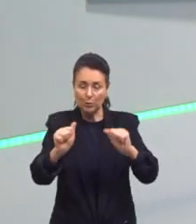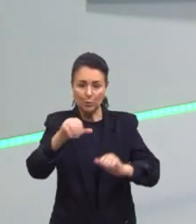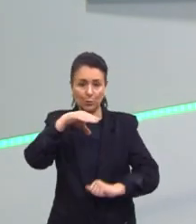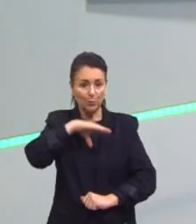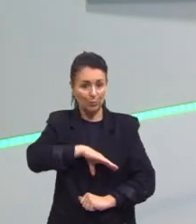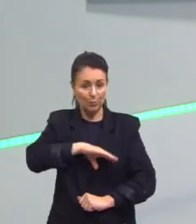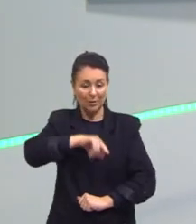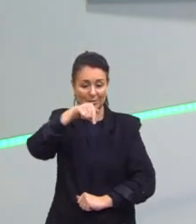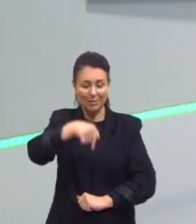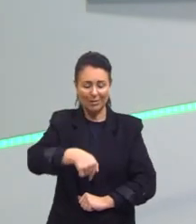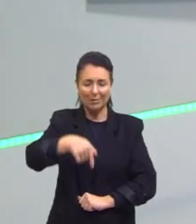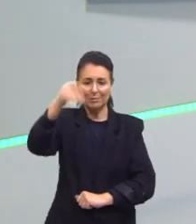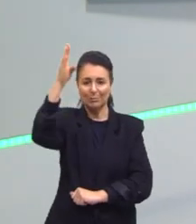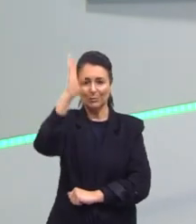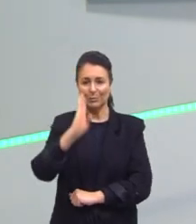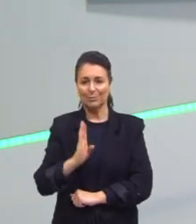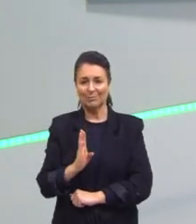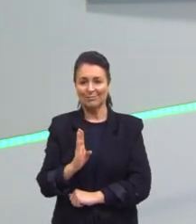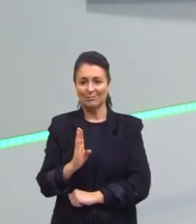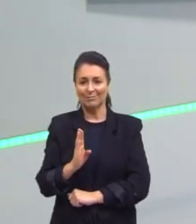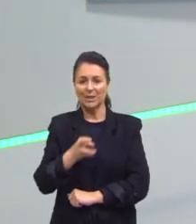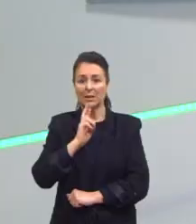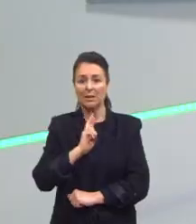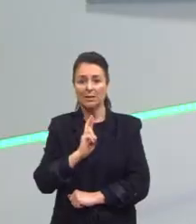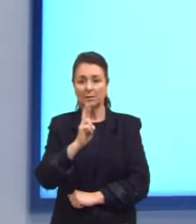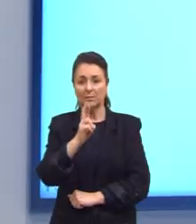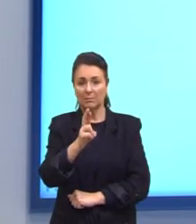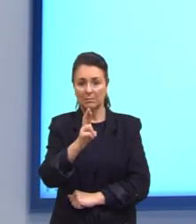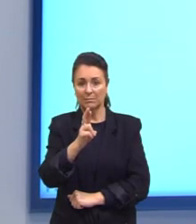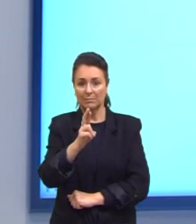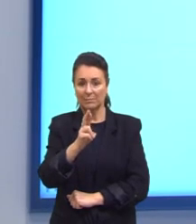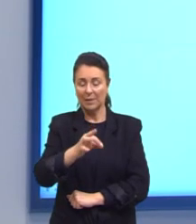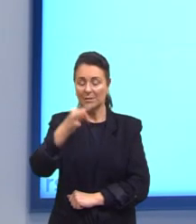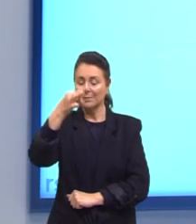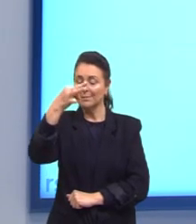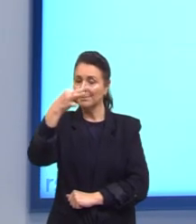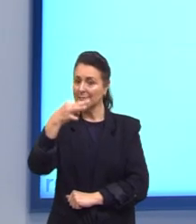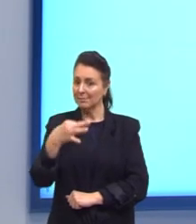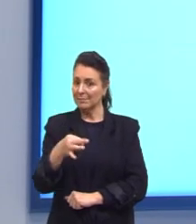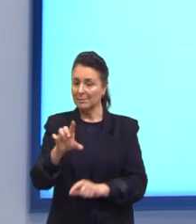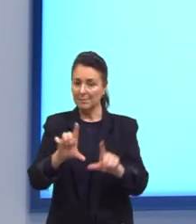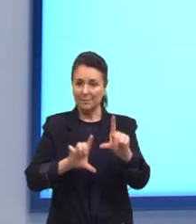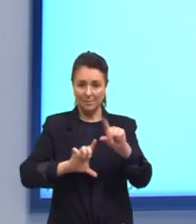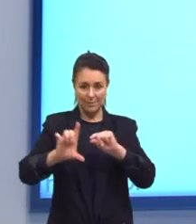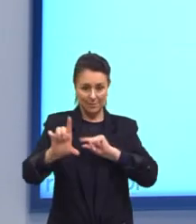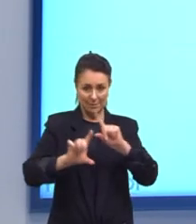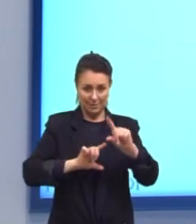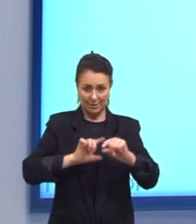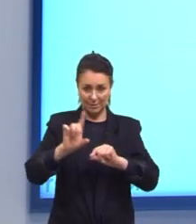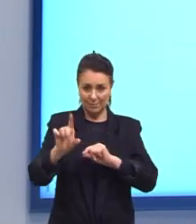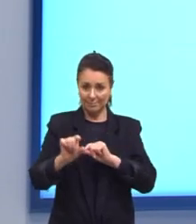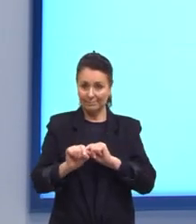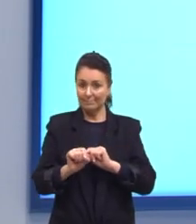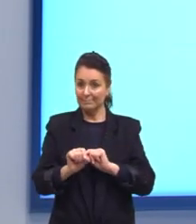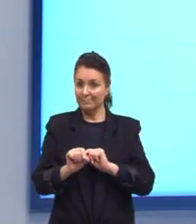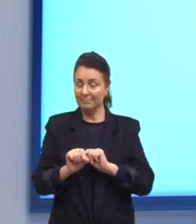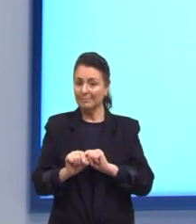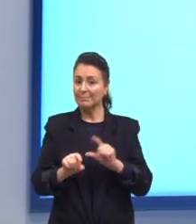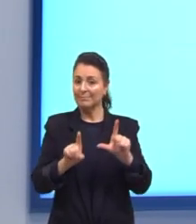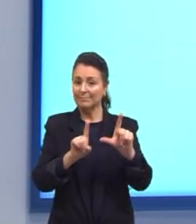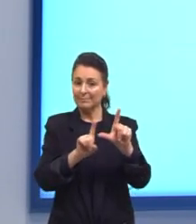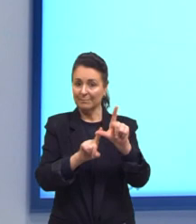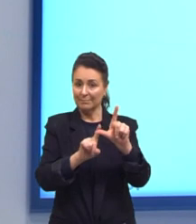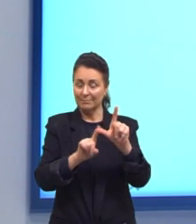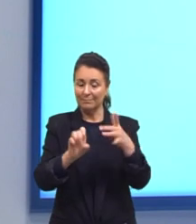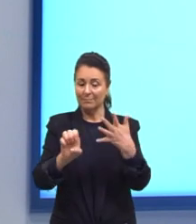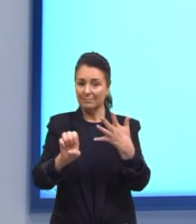brasileiro? A nossa resposta adequada Para essa questão Vai ser a letra